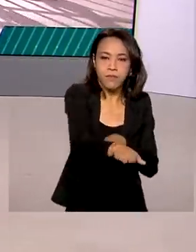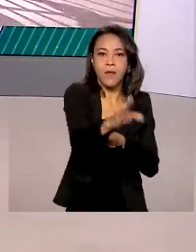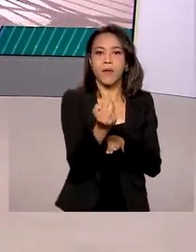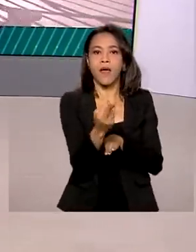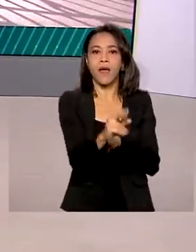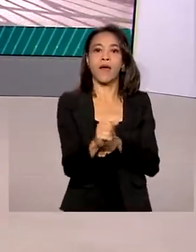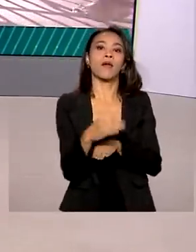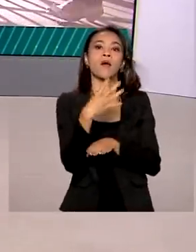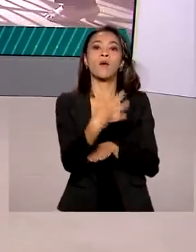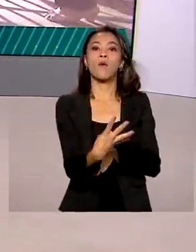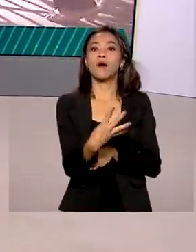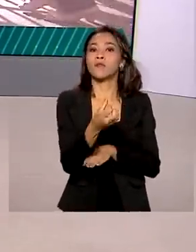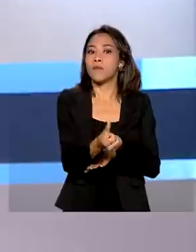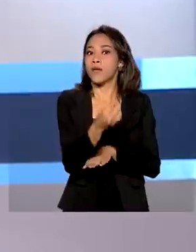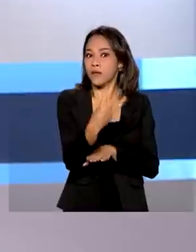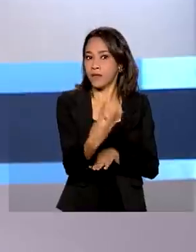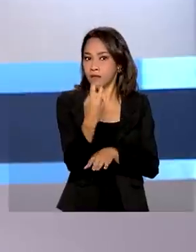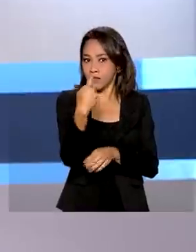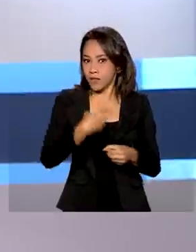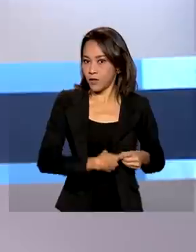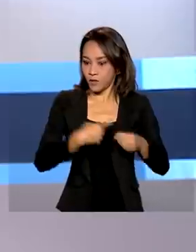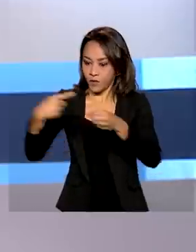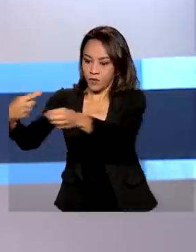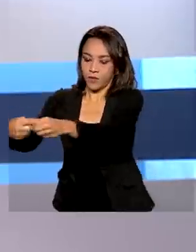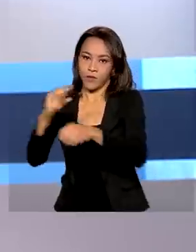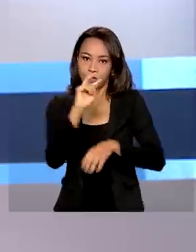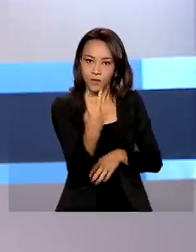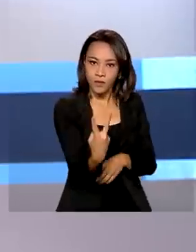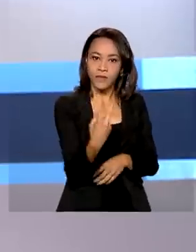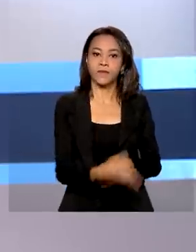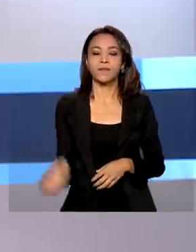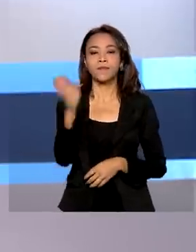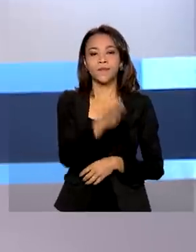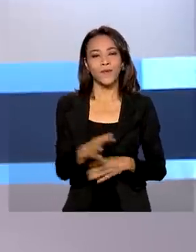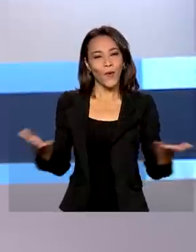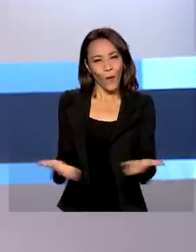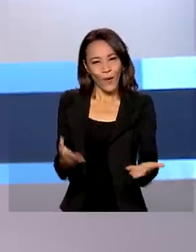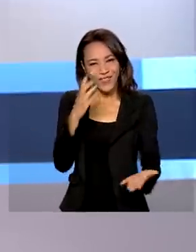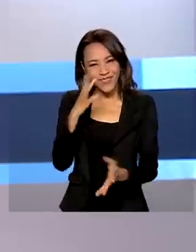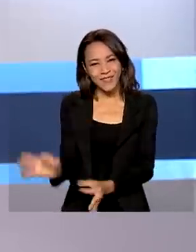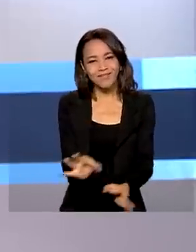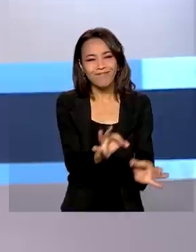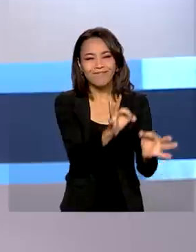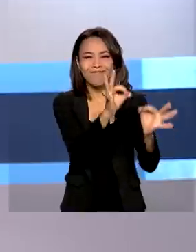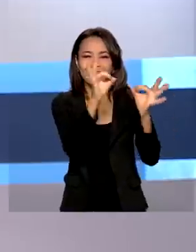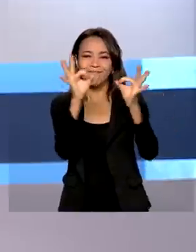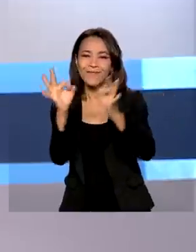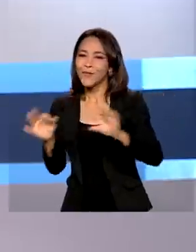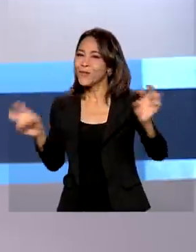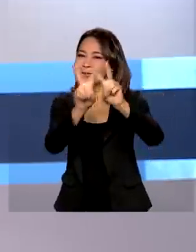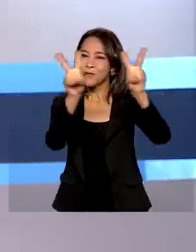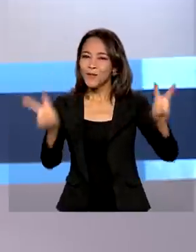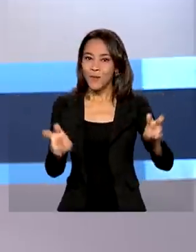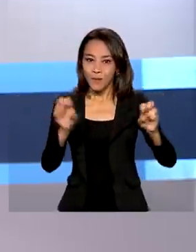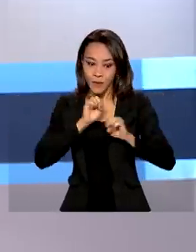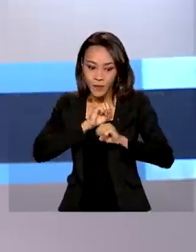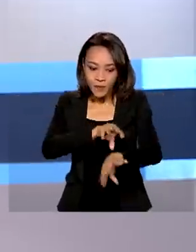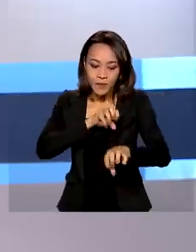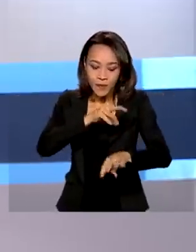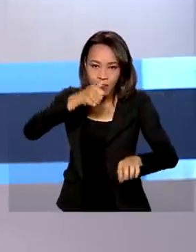Dourados à Ponta Porão. A partir de hoje, você vai acompanhar aqui com a gente a série Educar para Transformar.